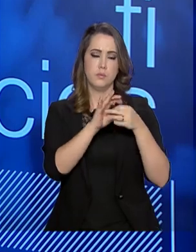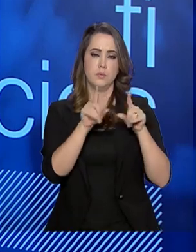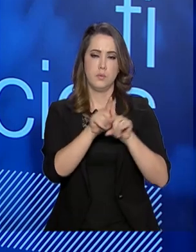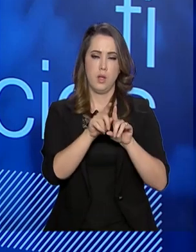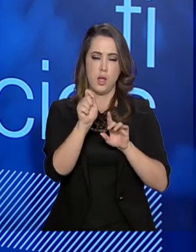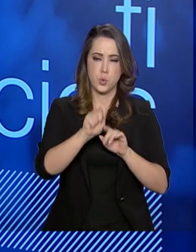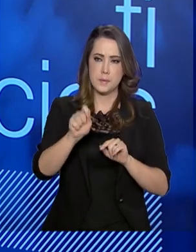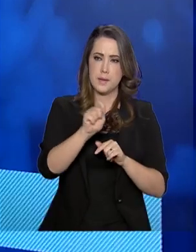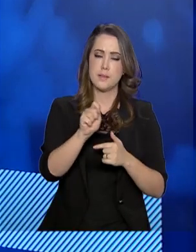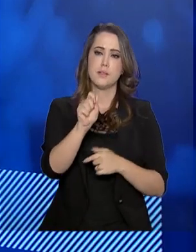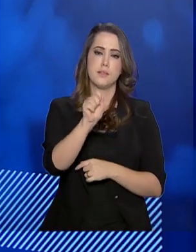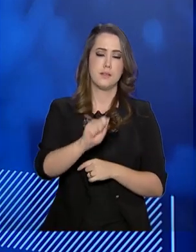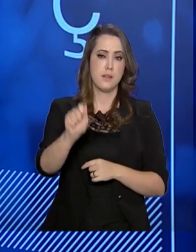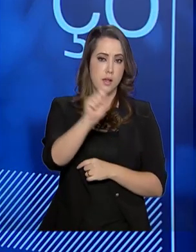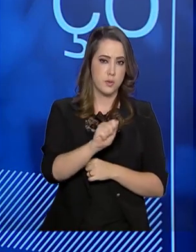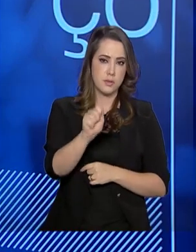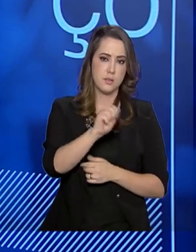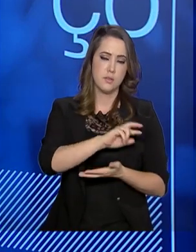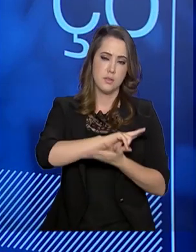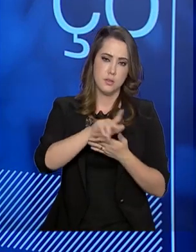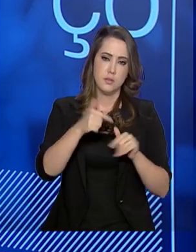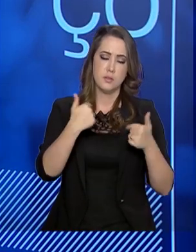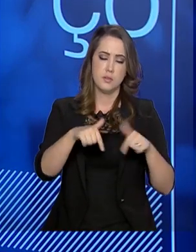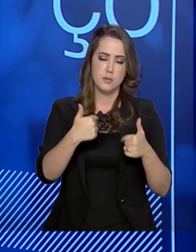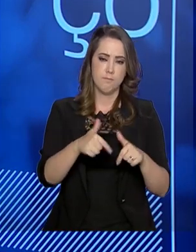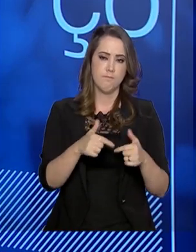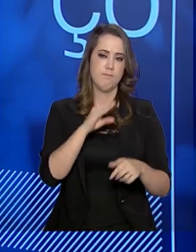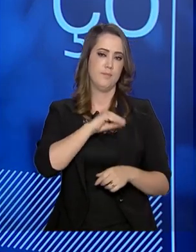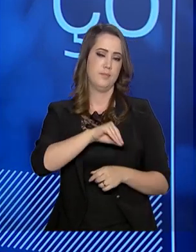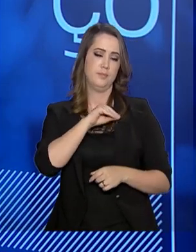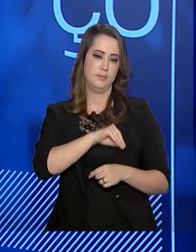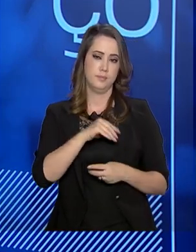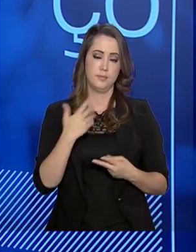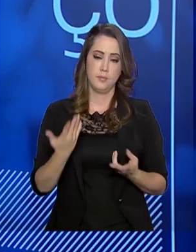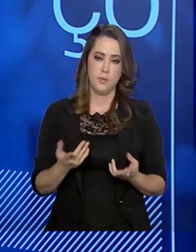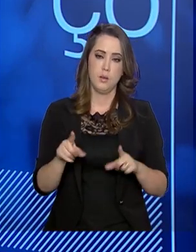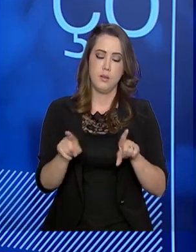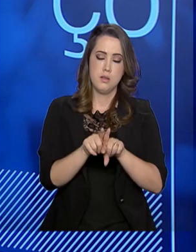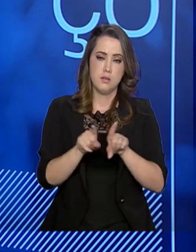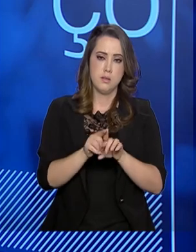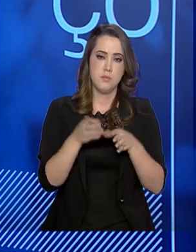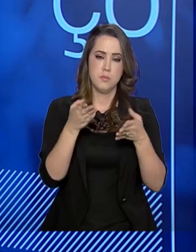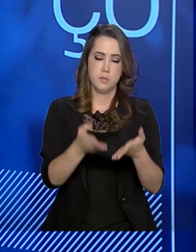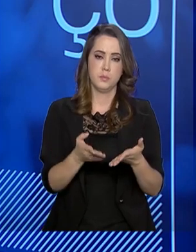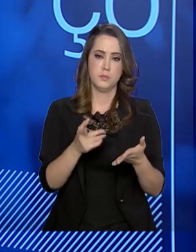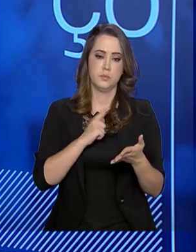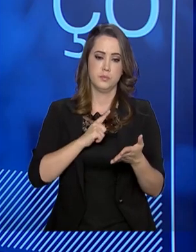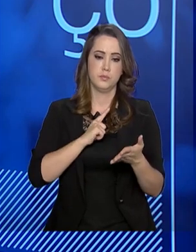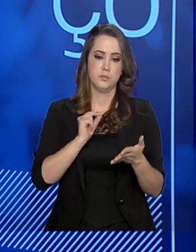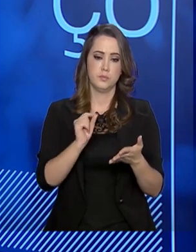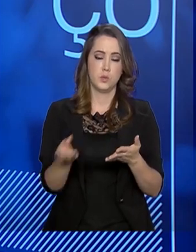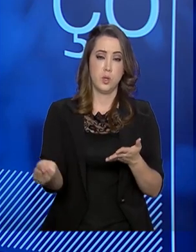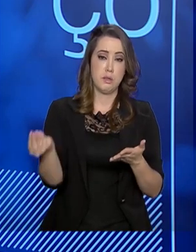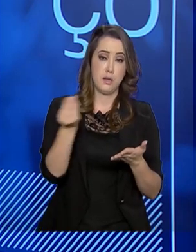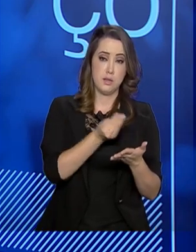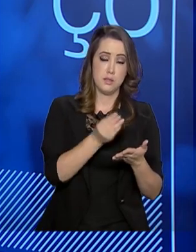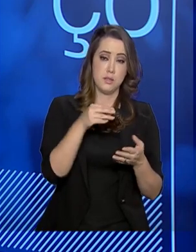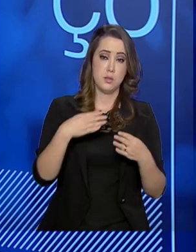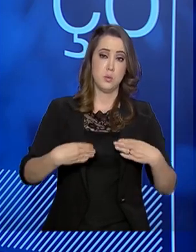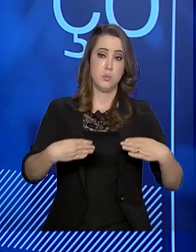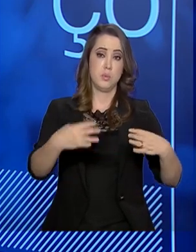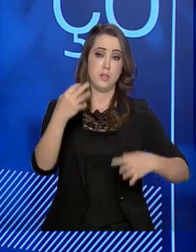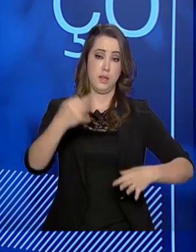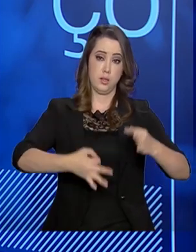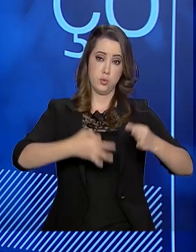do emprego e renda, além do fomento. Também ali foi trazido do Ministério da